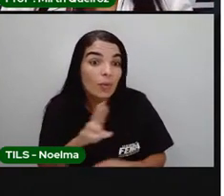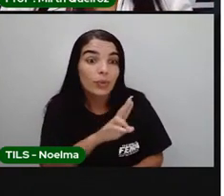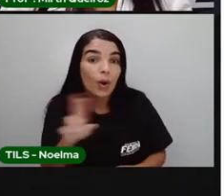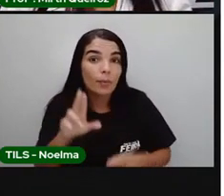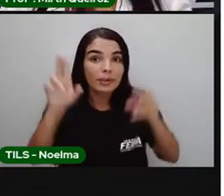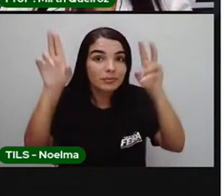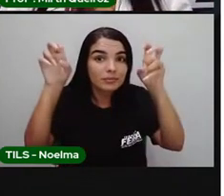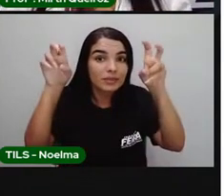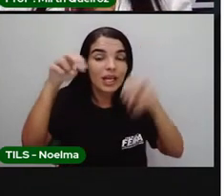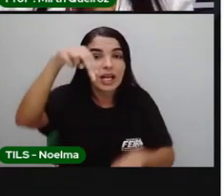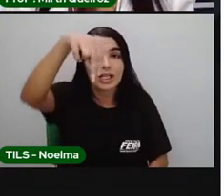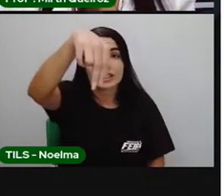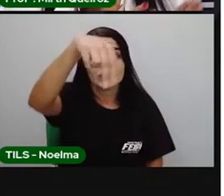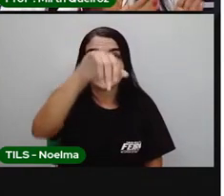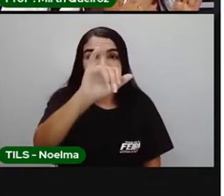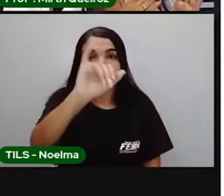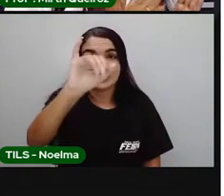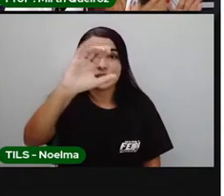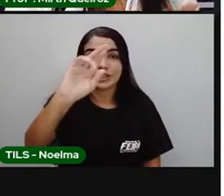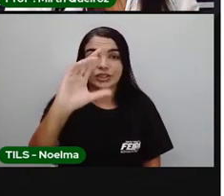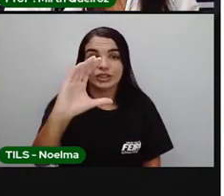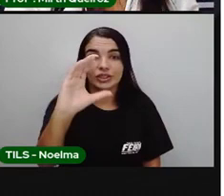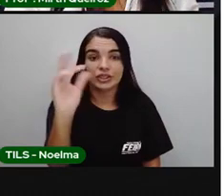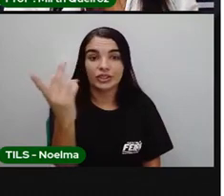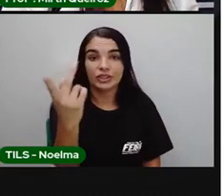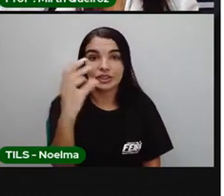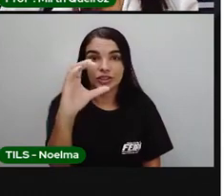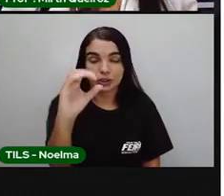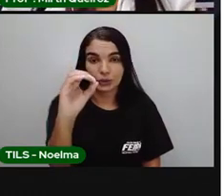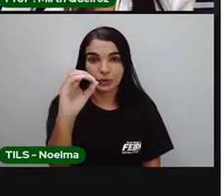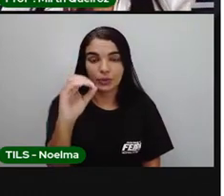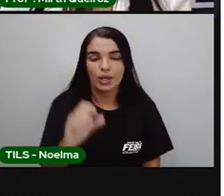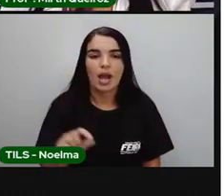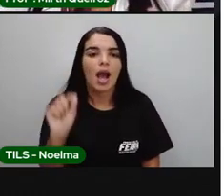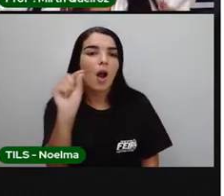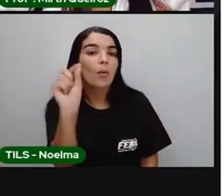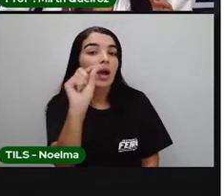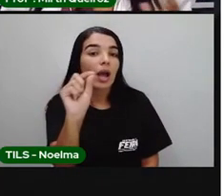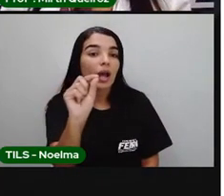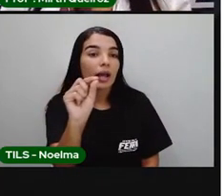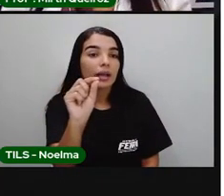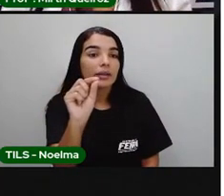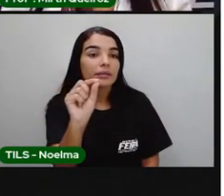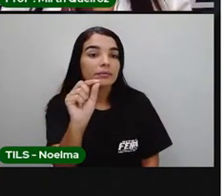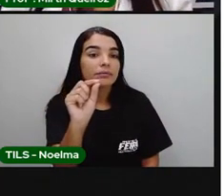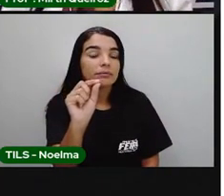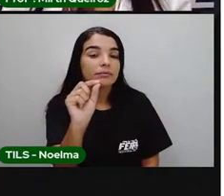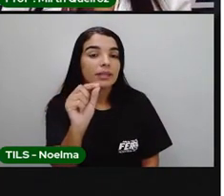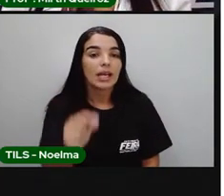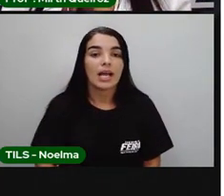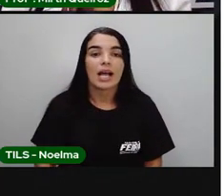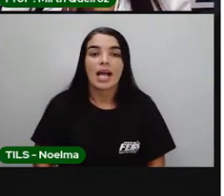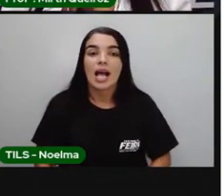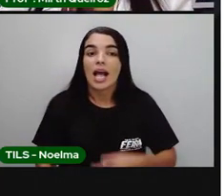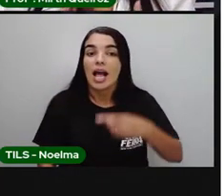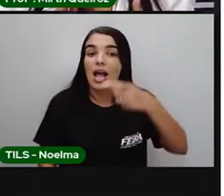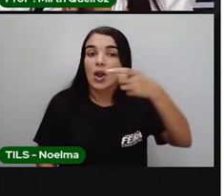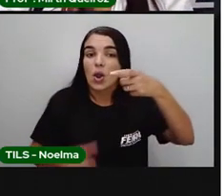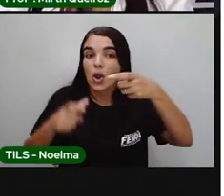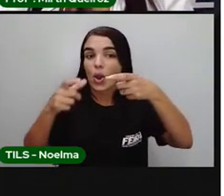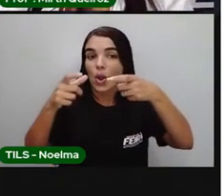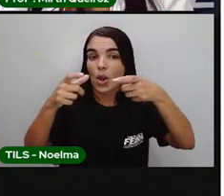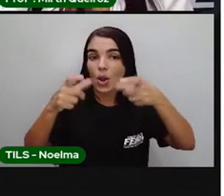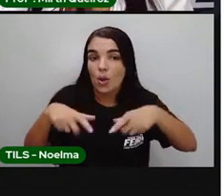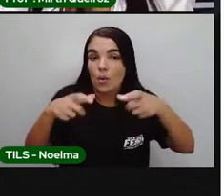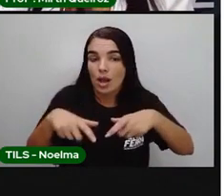desses animais, certo? Então, ecossistema é o conjunto de seres vivos e não vivos. Habitat é